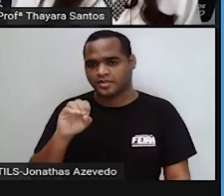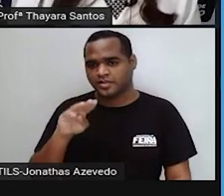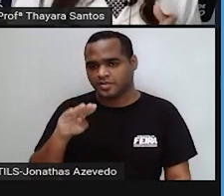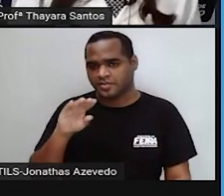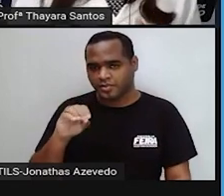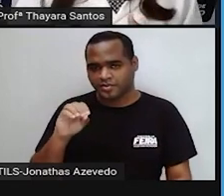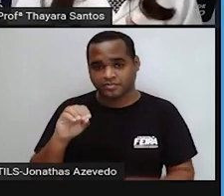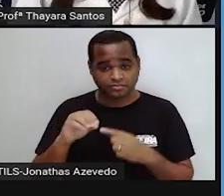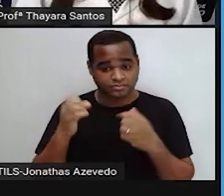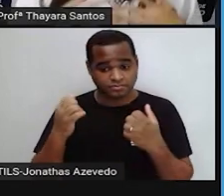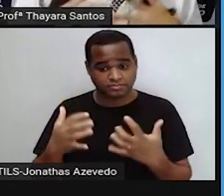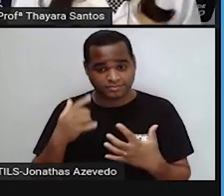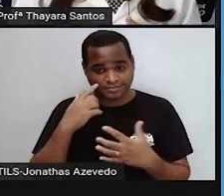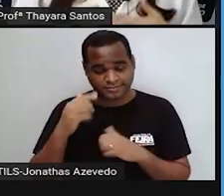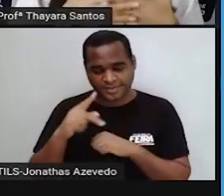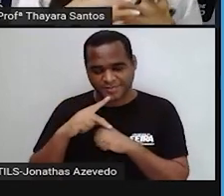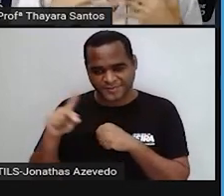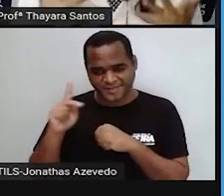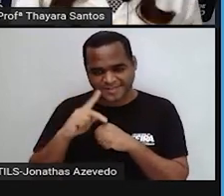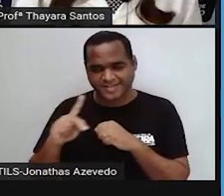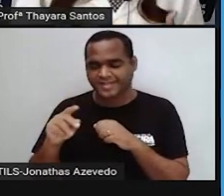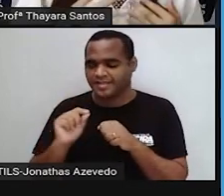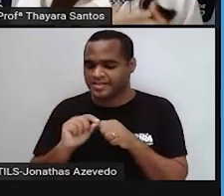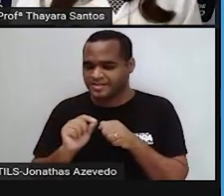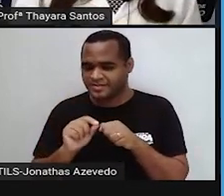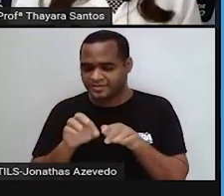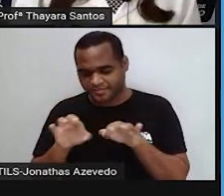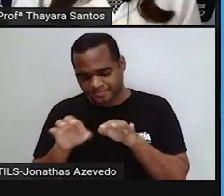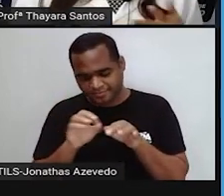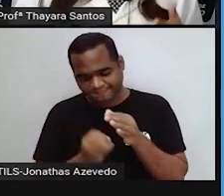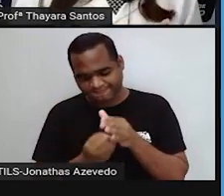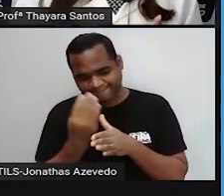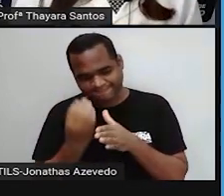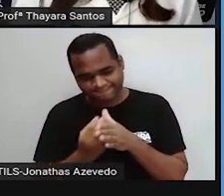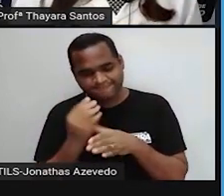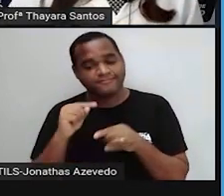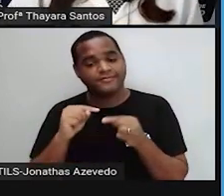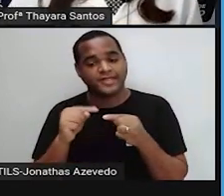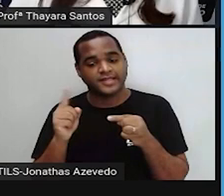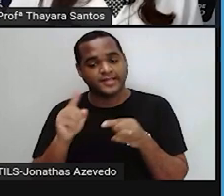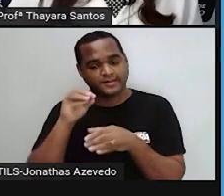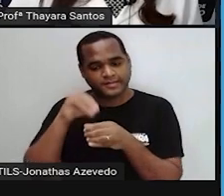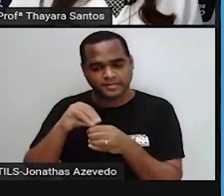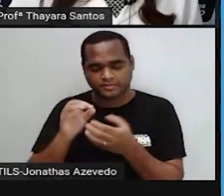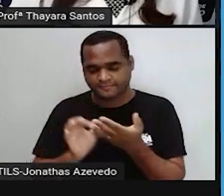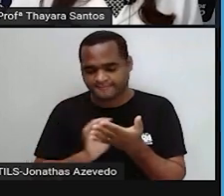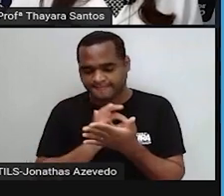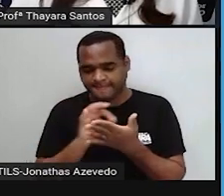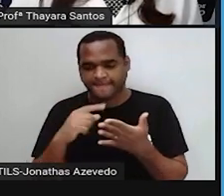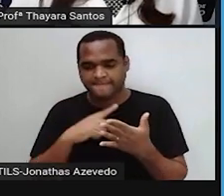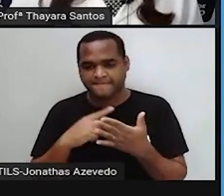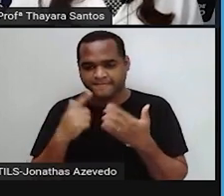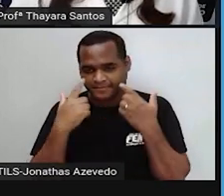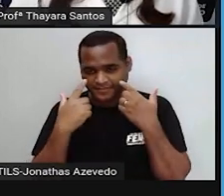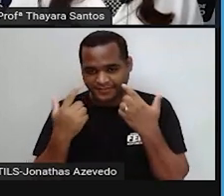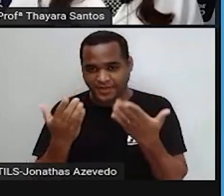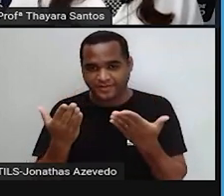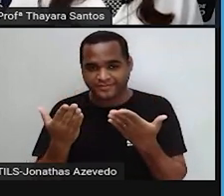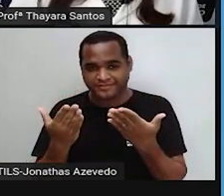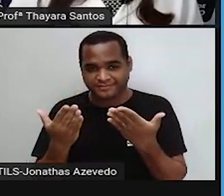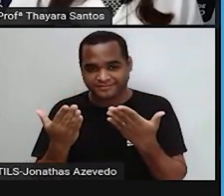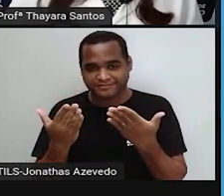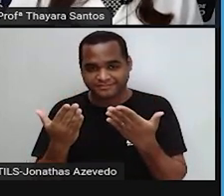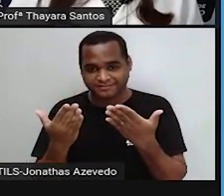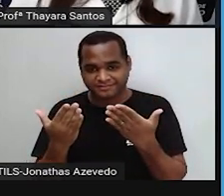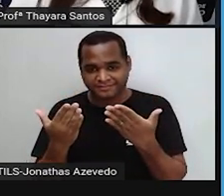síntese de proteína. Então, ele faz a fabricação de proteínas dentro da célula. E ele tem essa carinha aqui, ó. Ele é